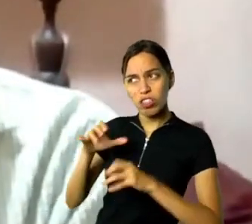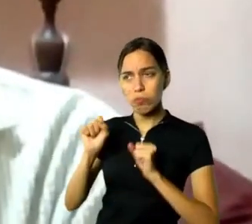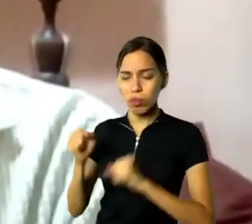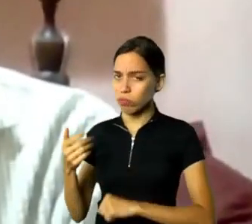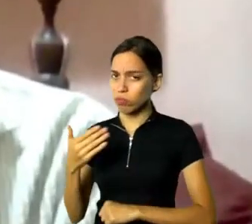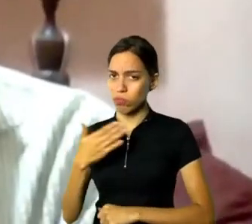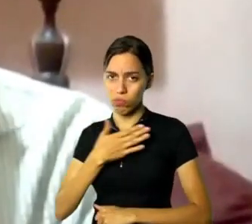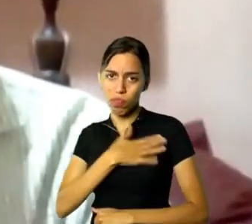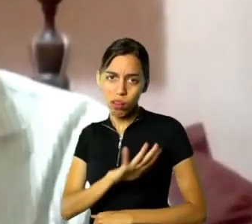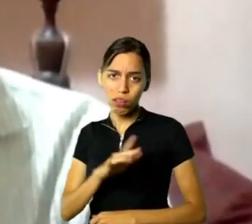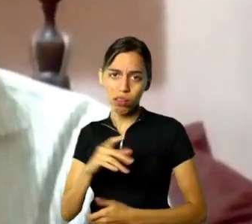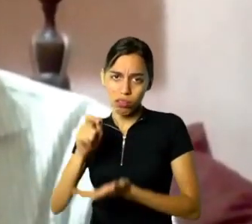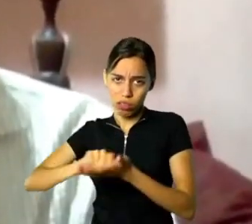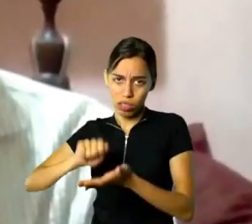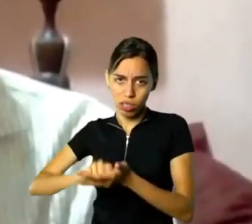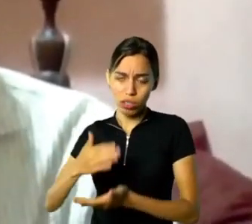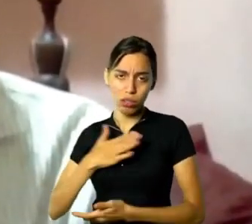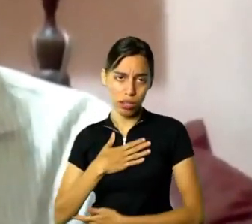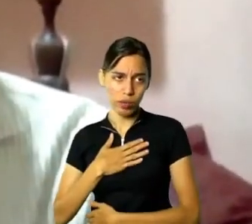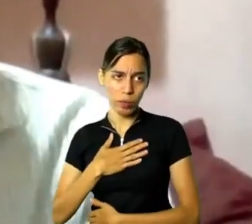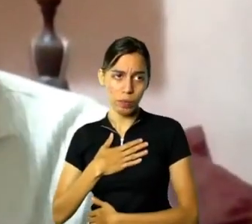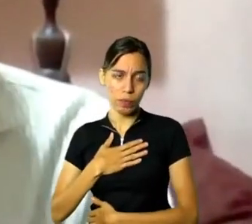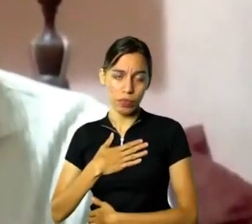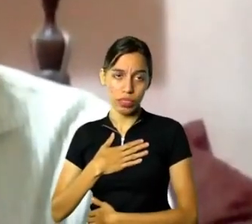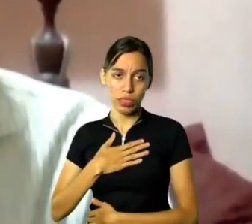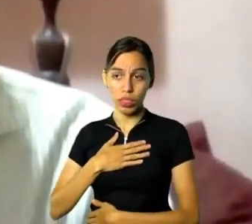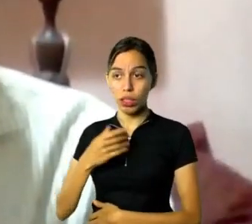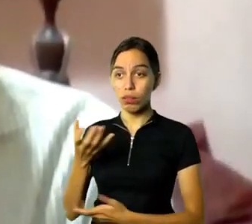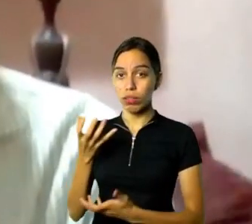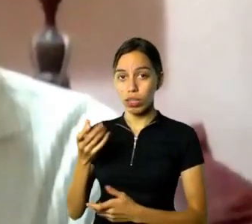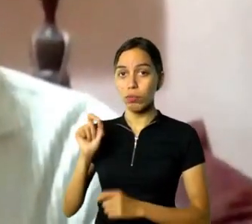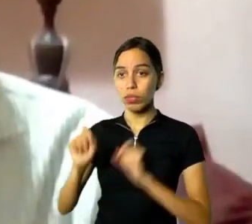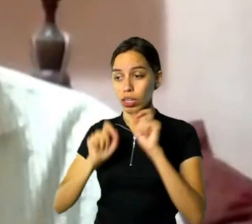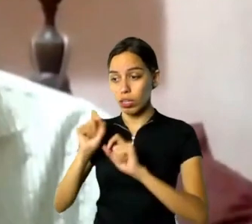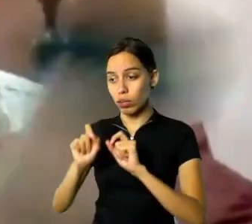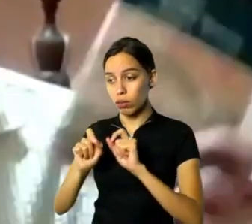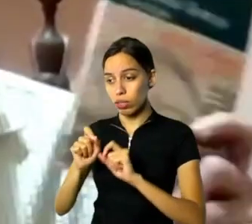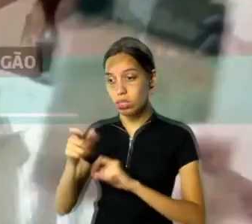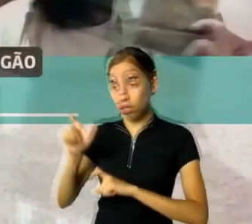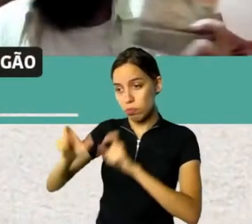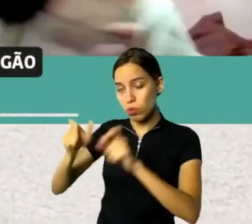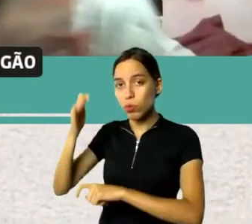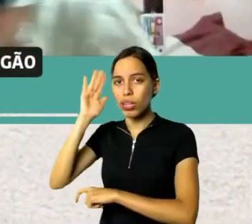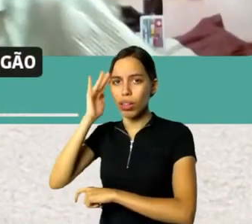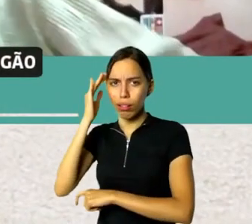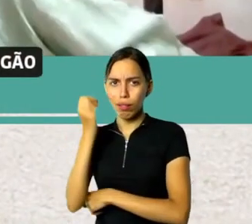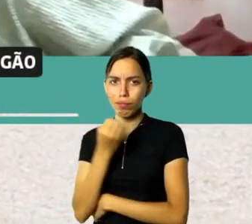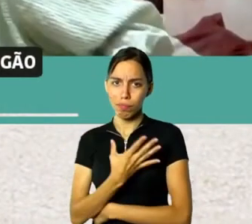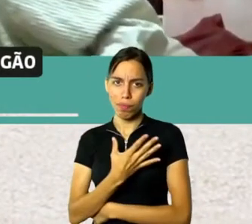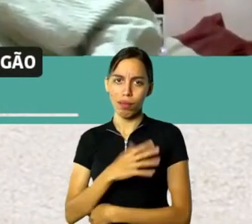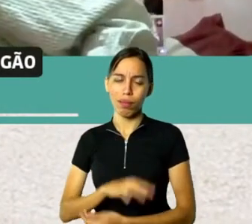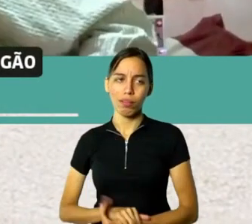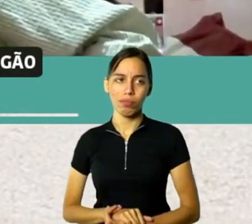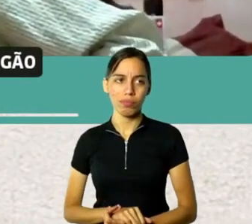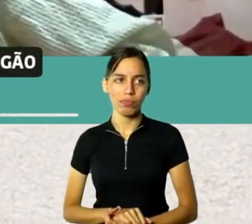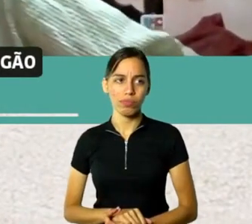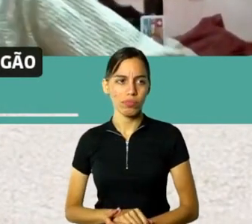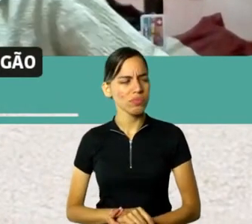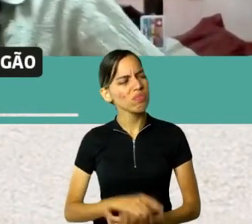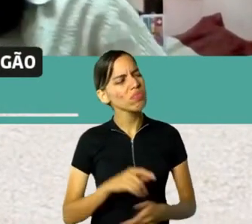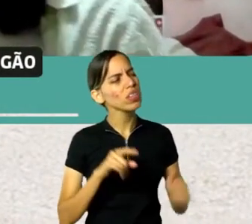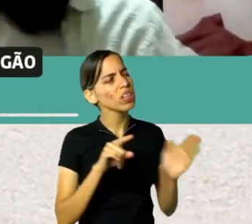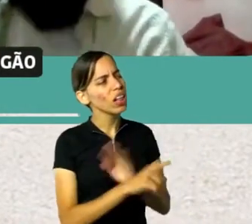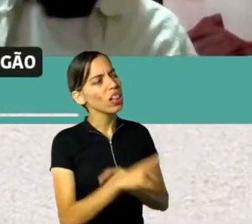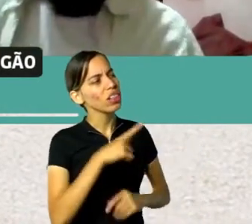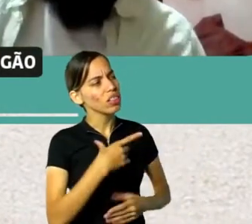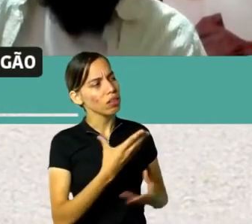entendesse o que está escrito ali. E foi um desafio legal. Gostei muito de fazer esse Entrevistas também para esse livro? Como é foi